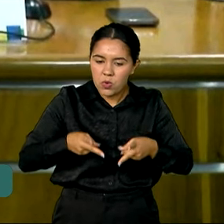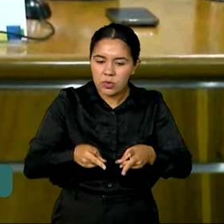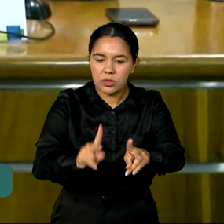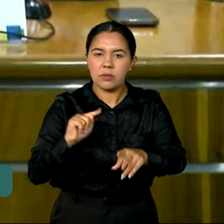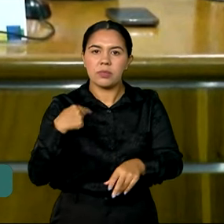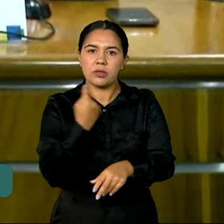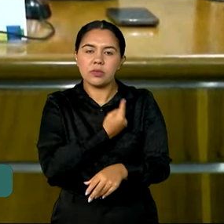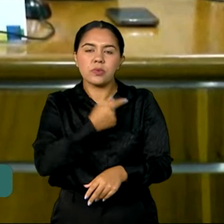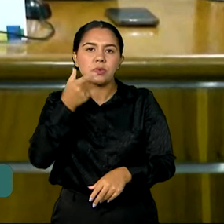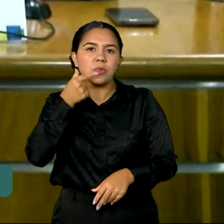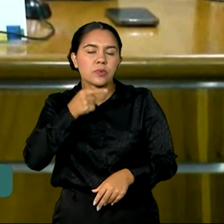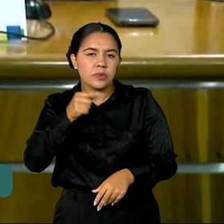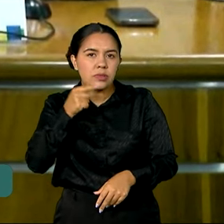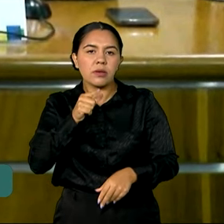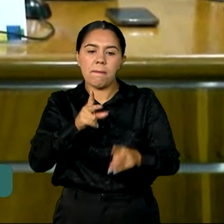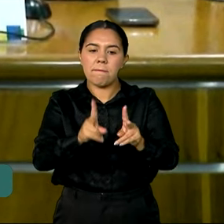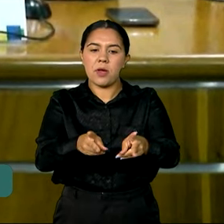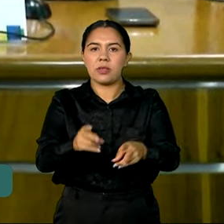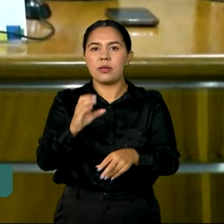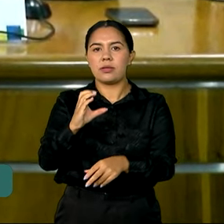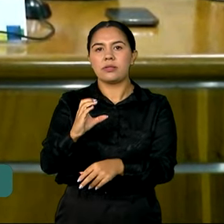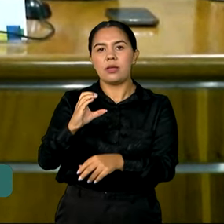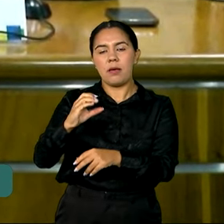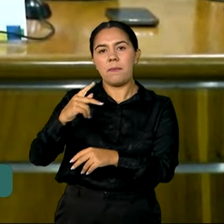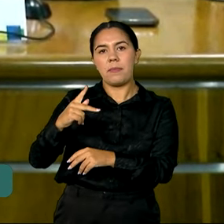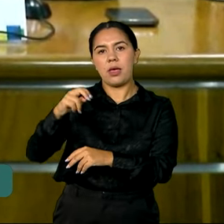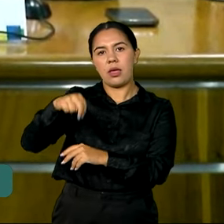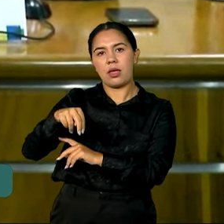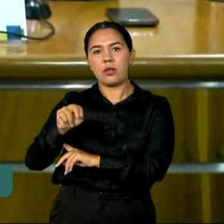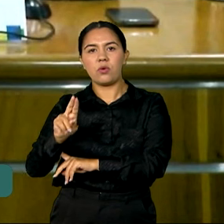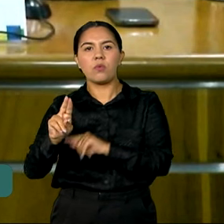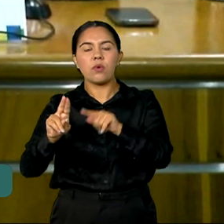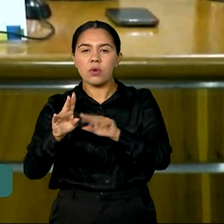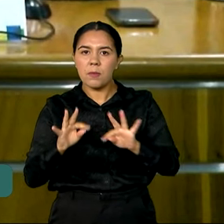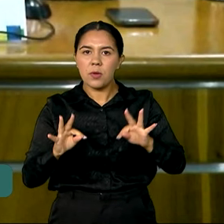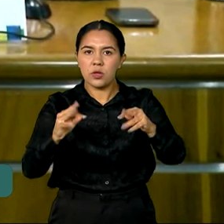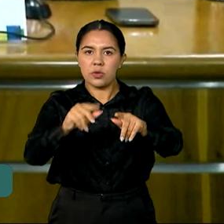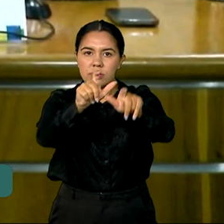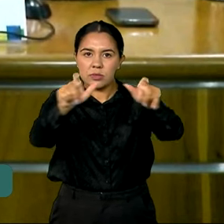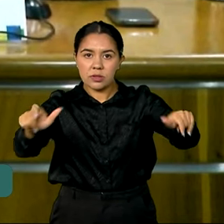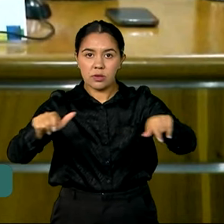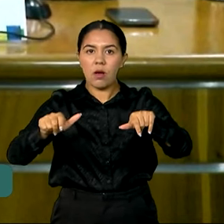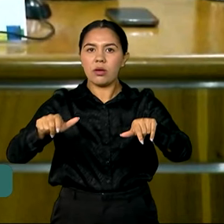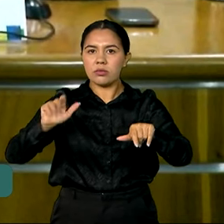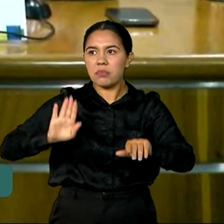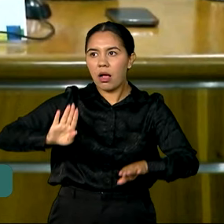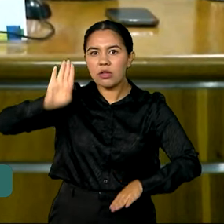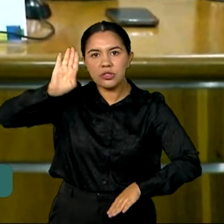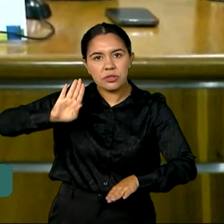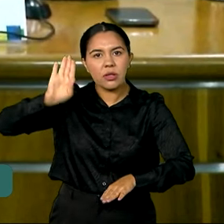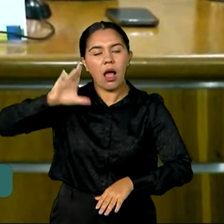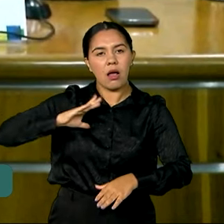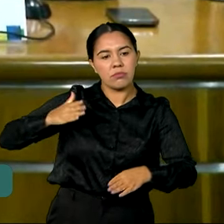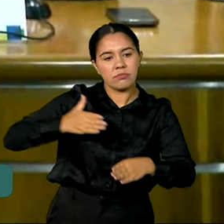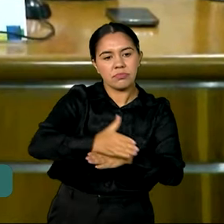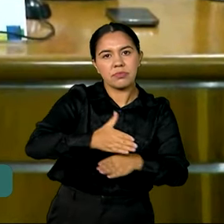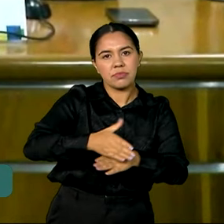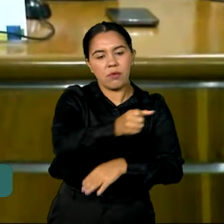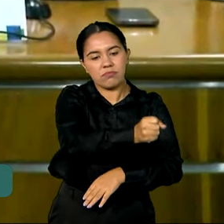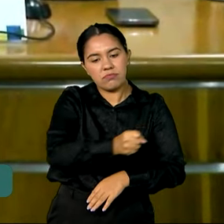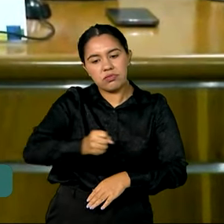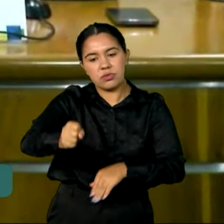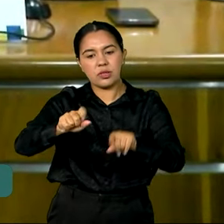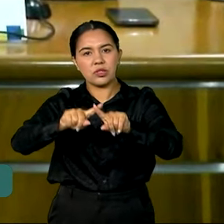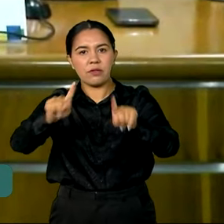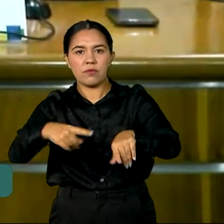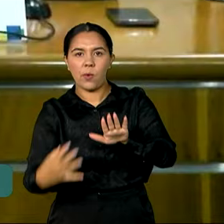CPNU com o que todos nós pretendemos, que é o ingresso de todos esses candidatos, sua transformação em servidores públicos de